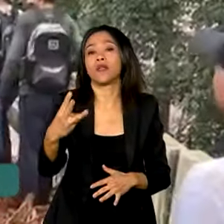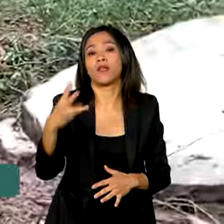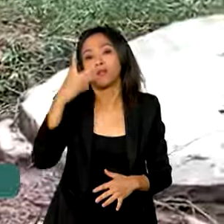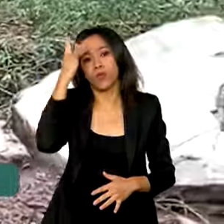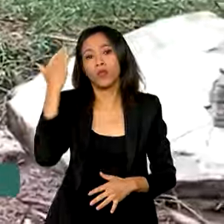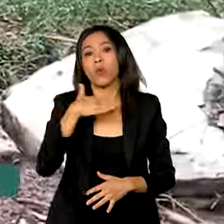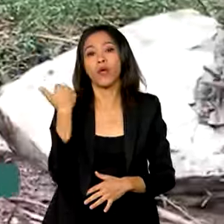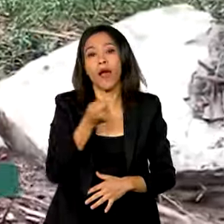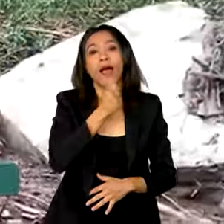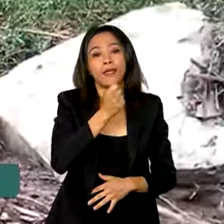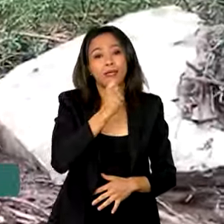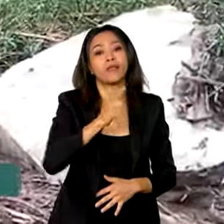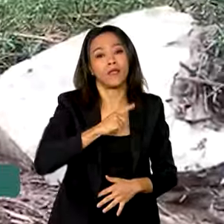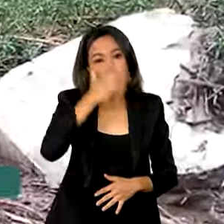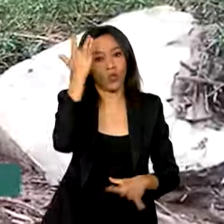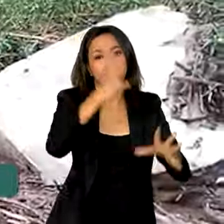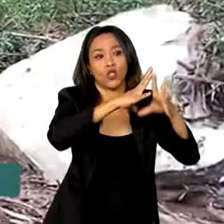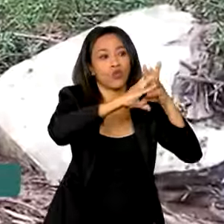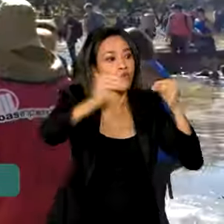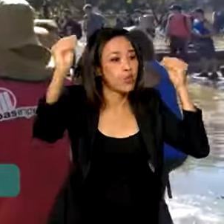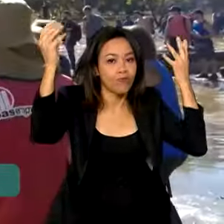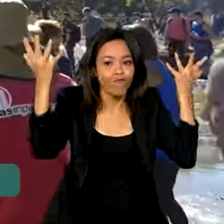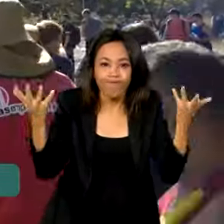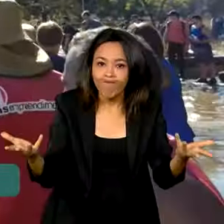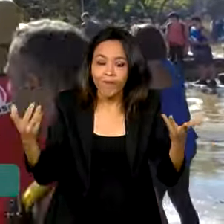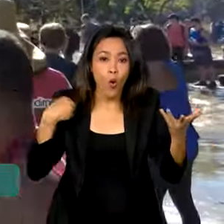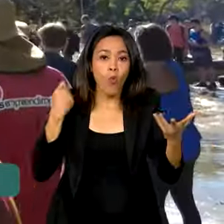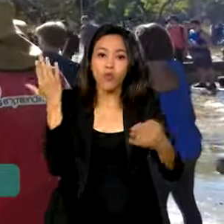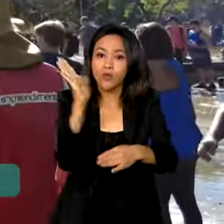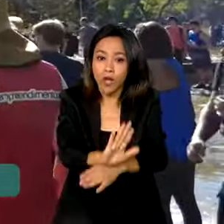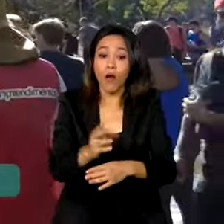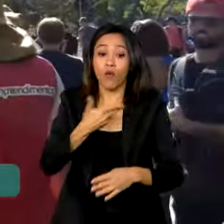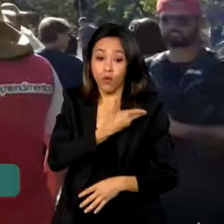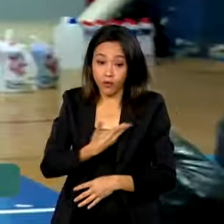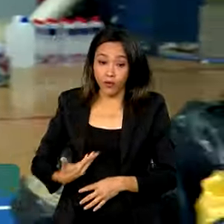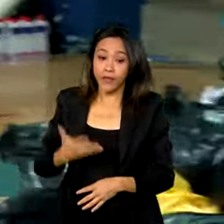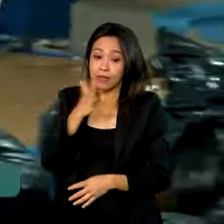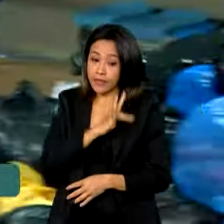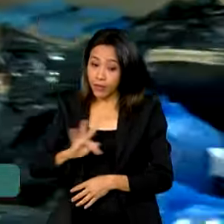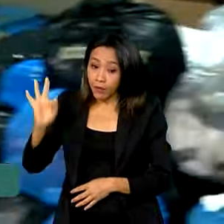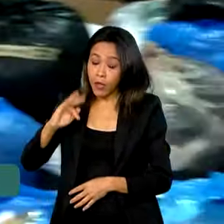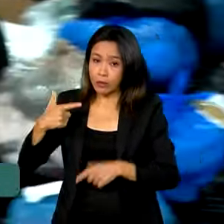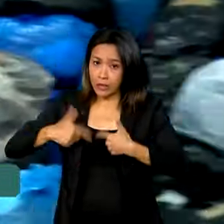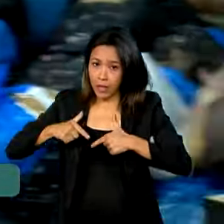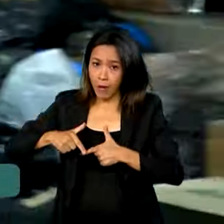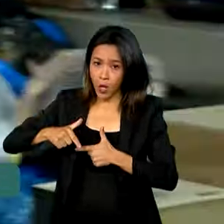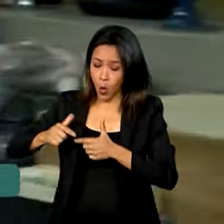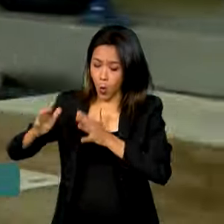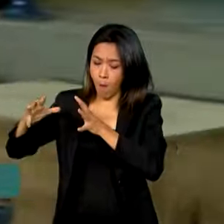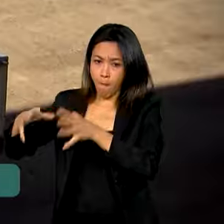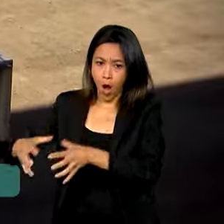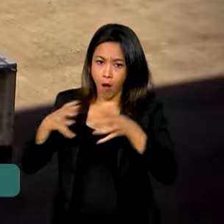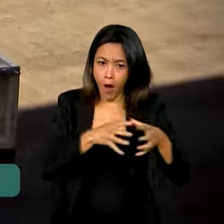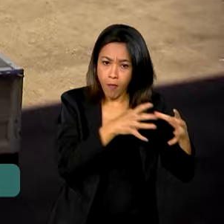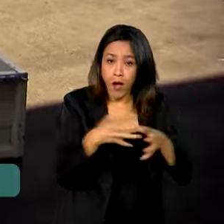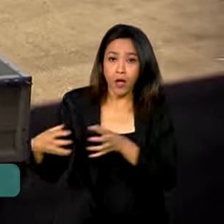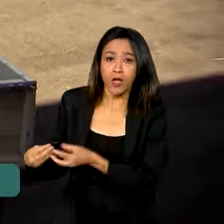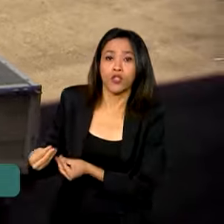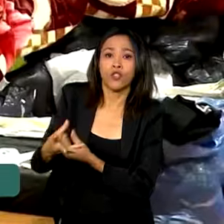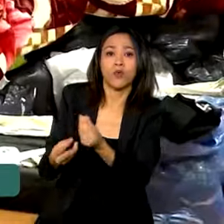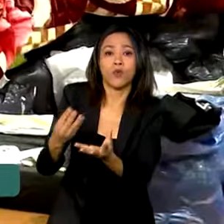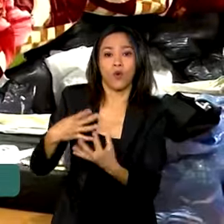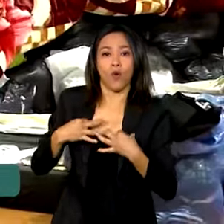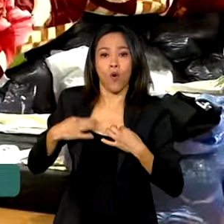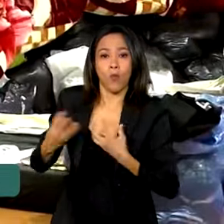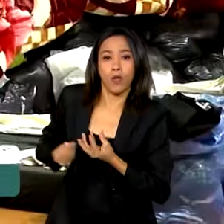desaparecidos. Para socorrer os moradores, o governo federal trabalhou em várias frentes. Distribuiu roupas, alimentos,